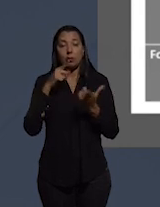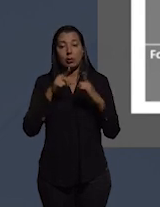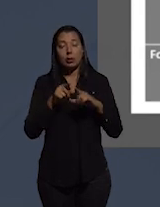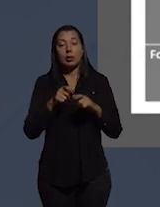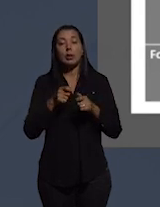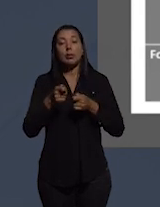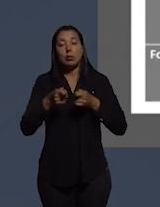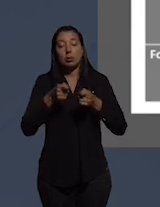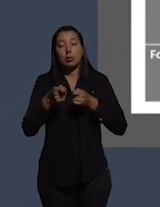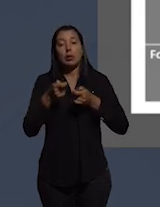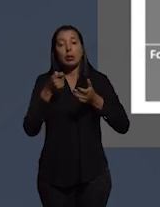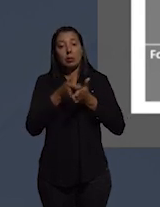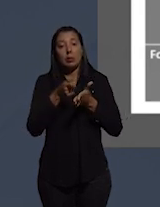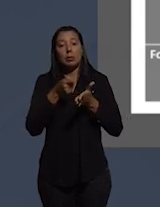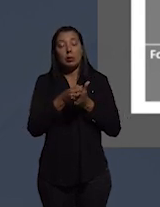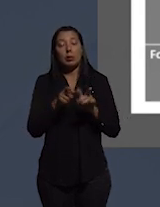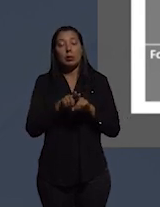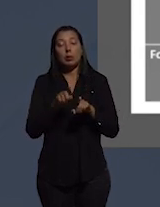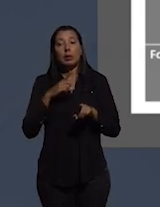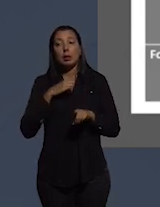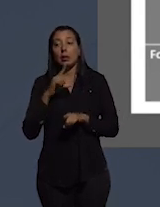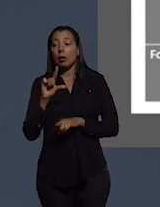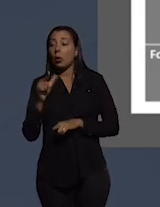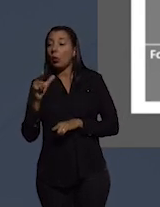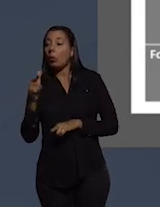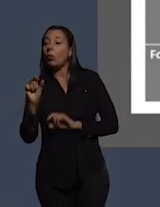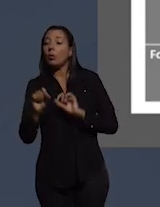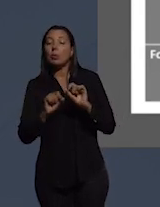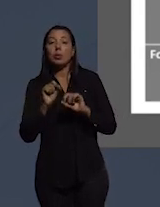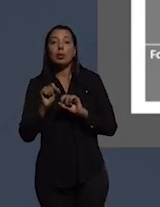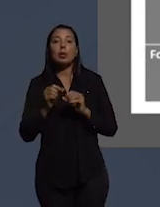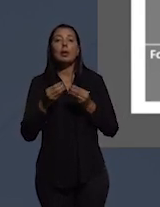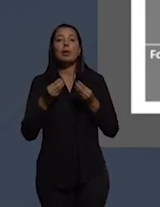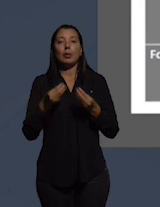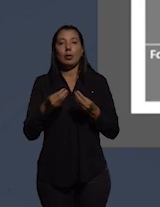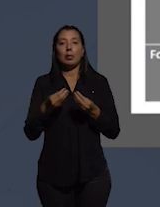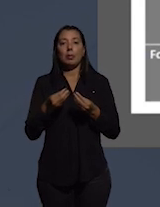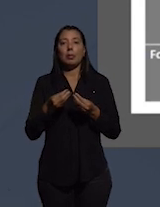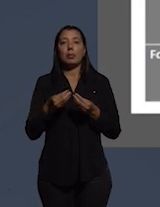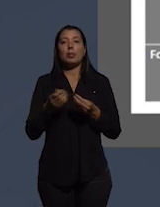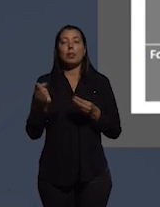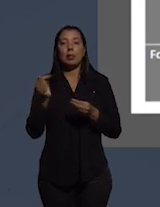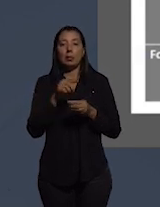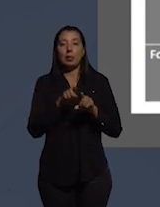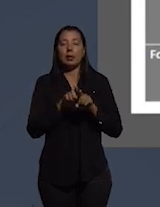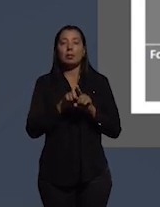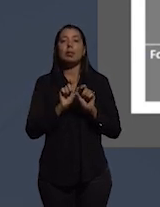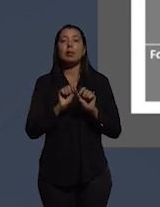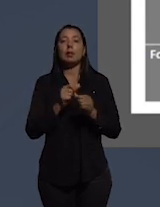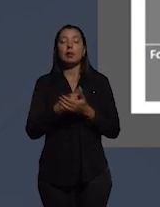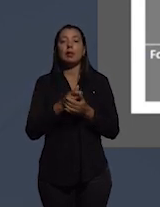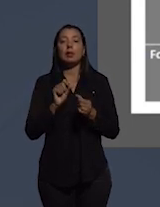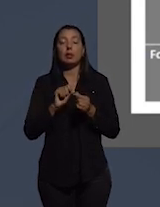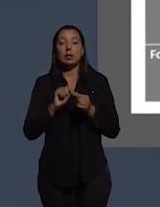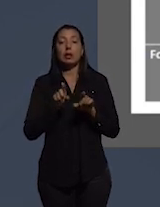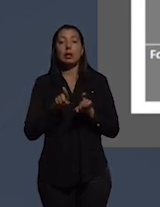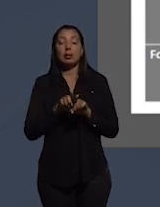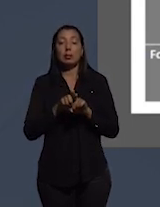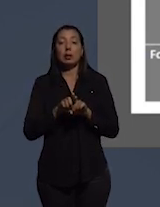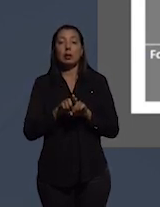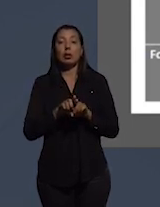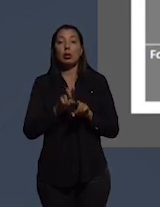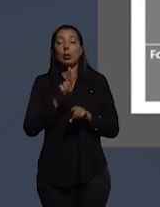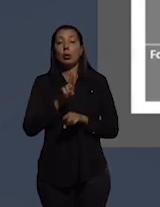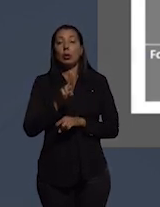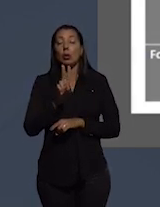gastos então existem também outras maneiras menos dispendiosas de realizar isso o Uruguai não tinha